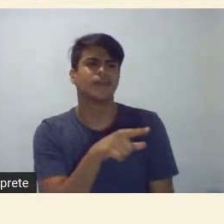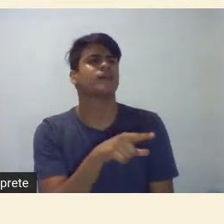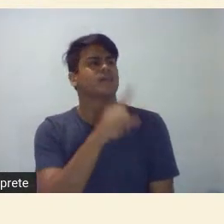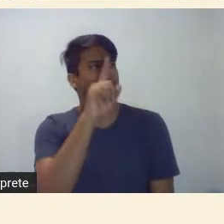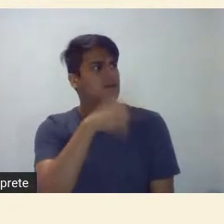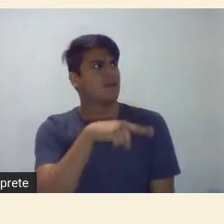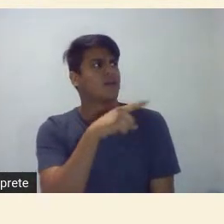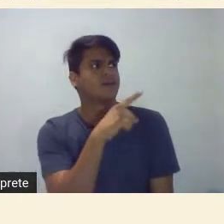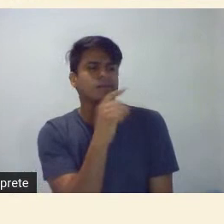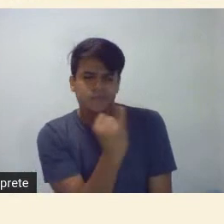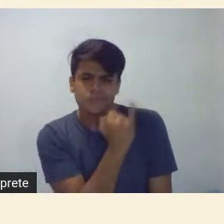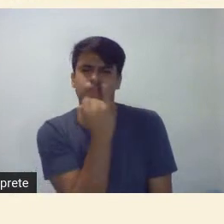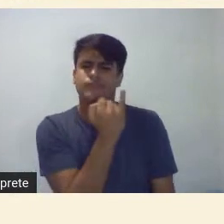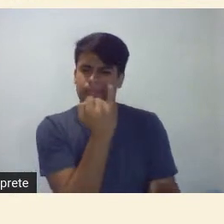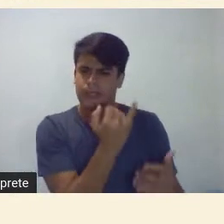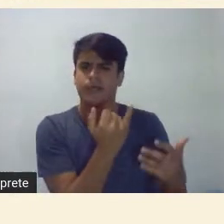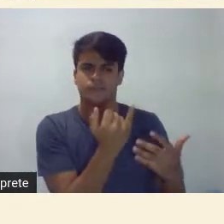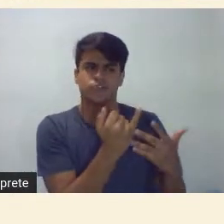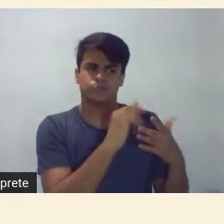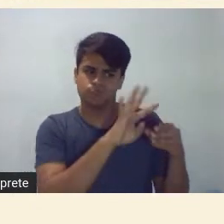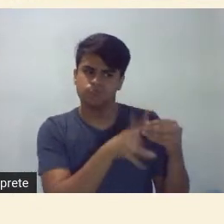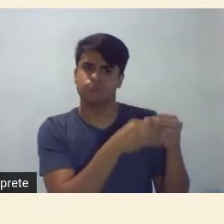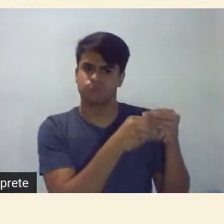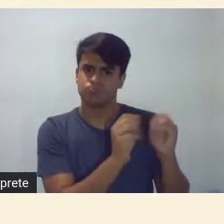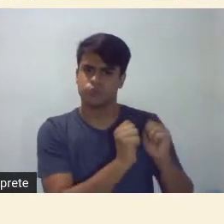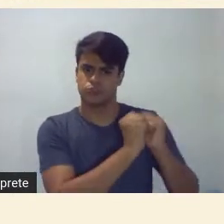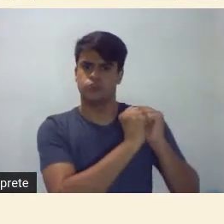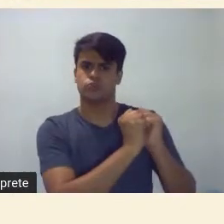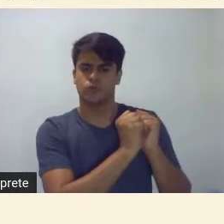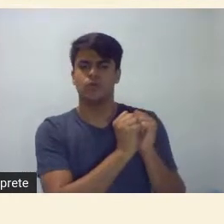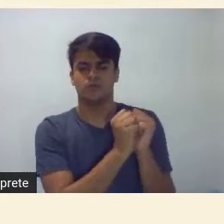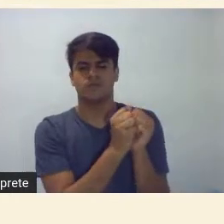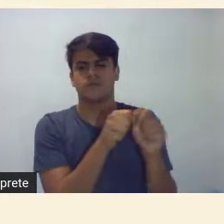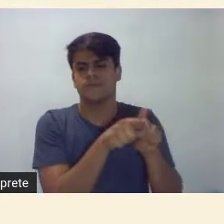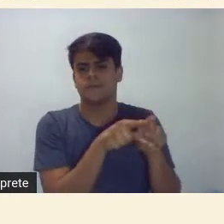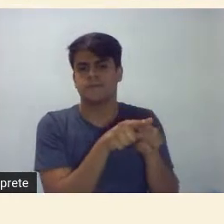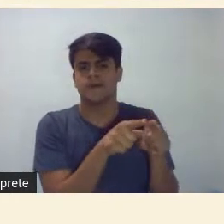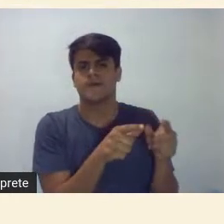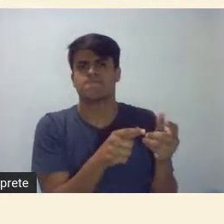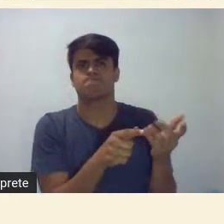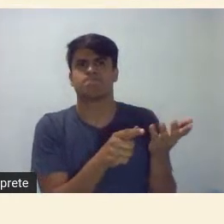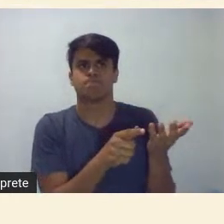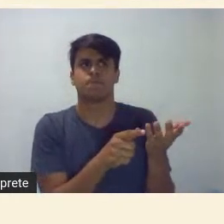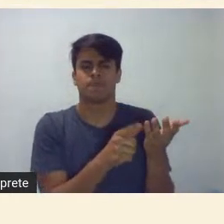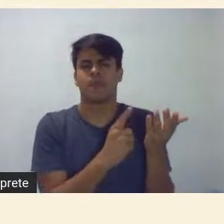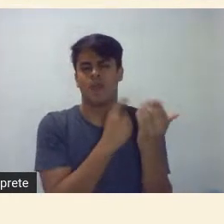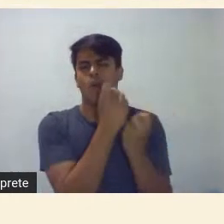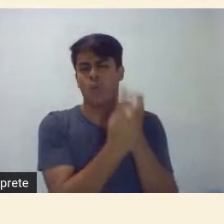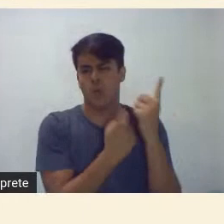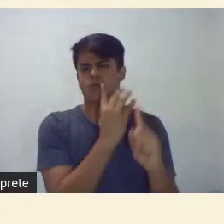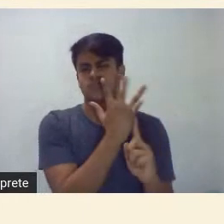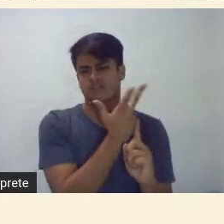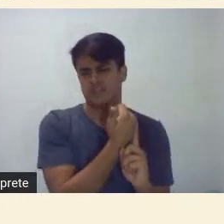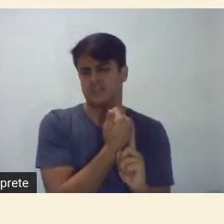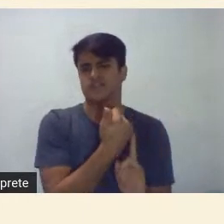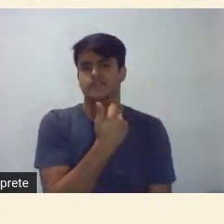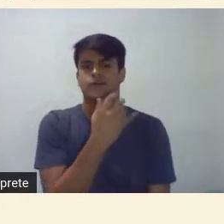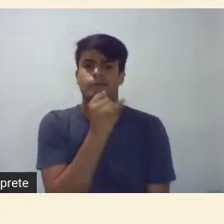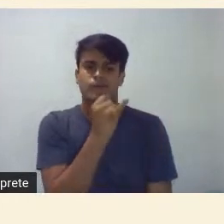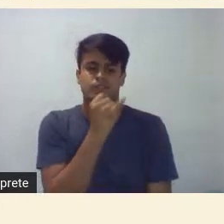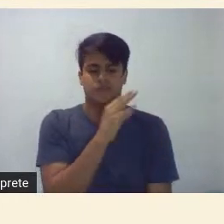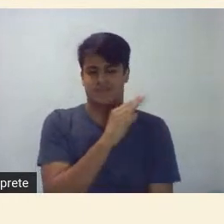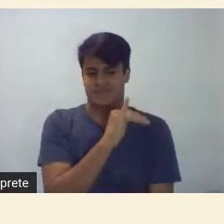incluir e também enfim outros artistas como por exemplo Cícero